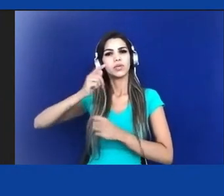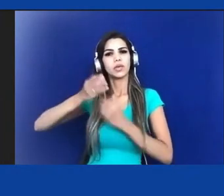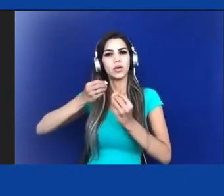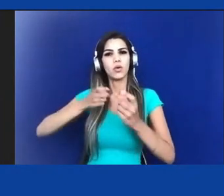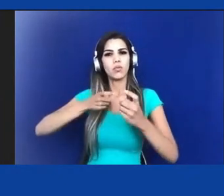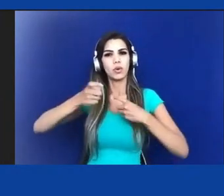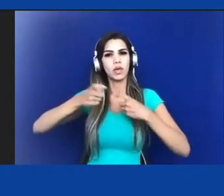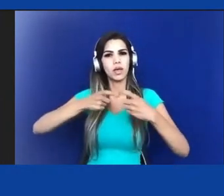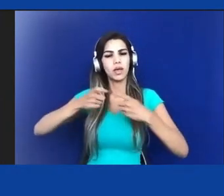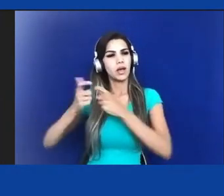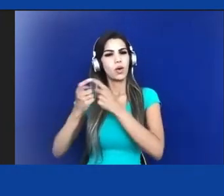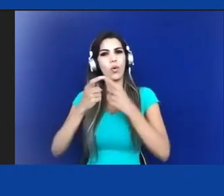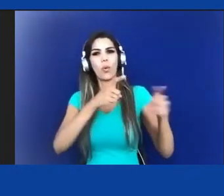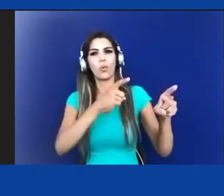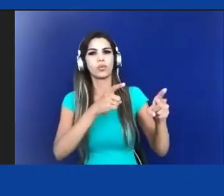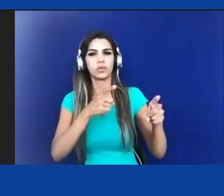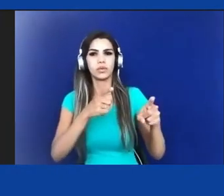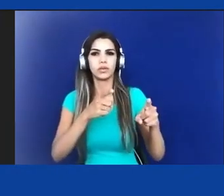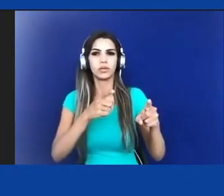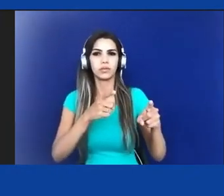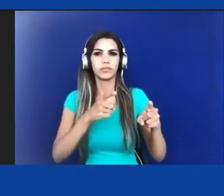Precisamos tirar o PT do poder.